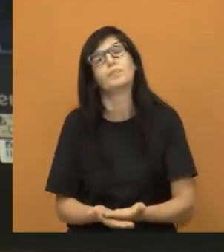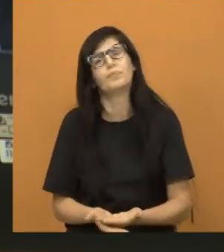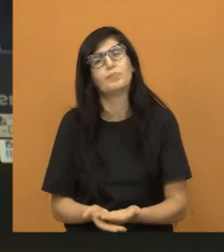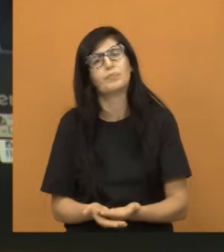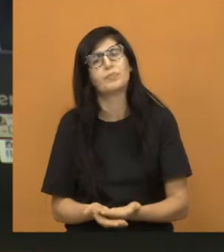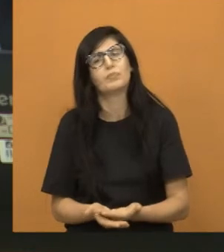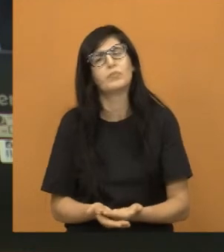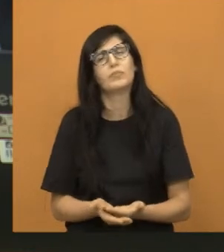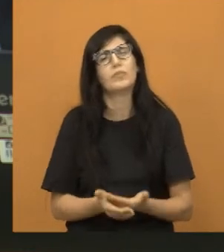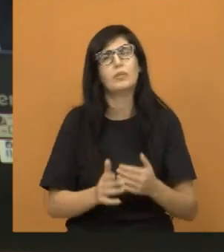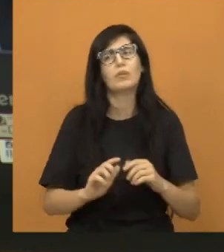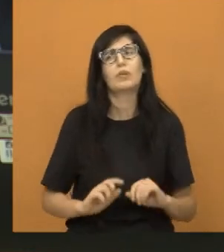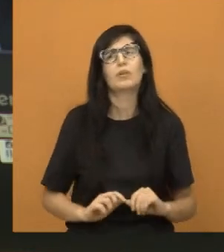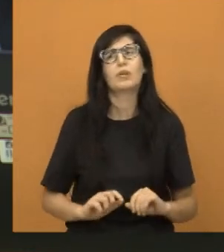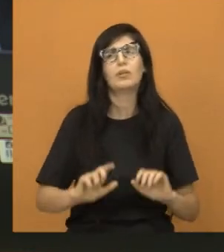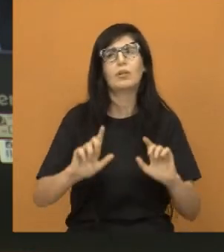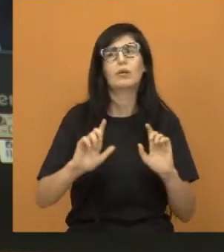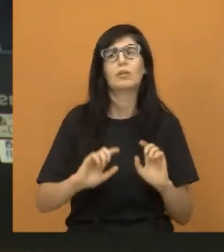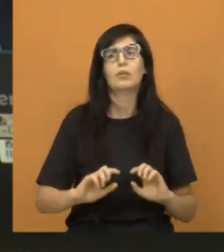liderança